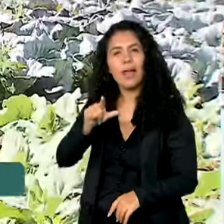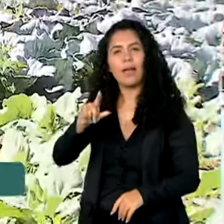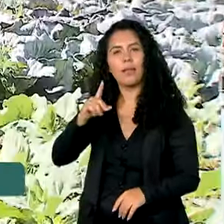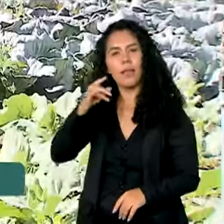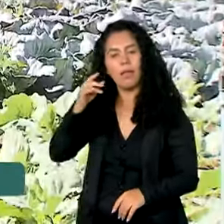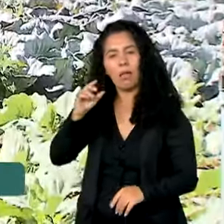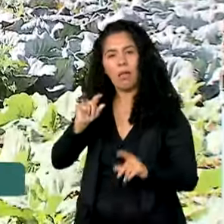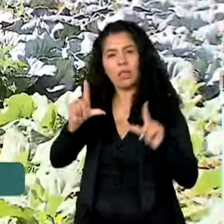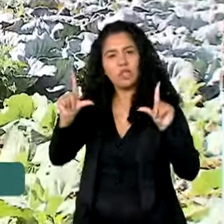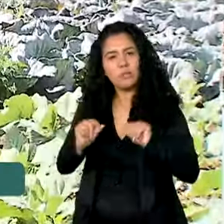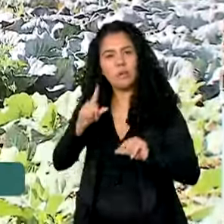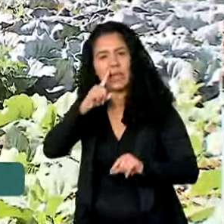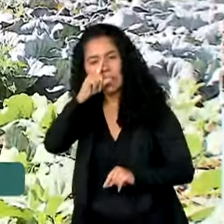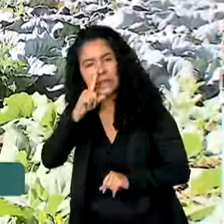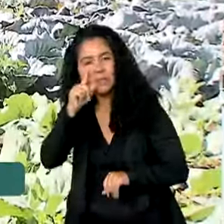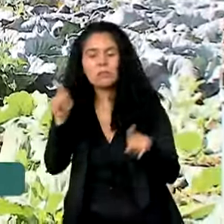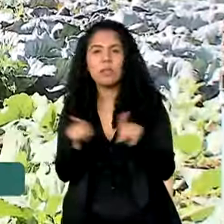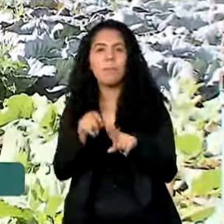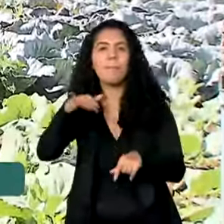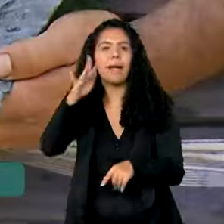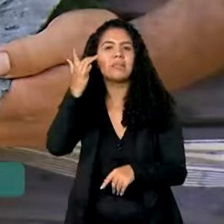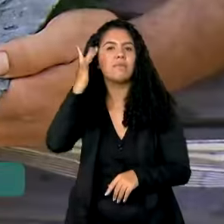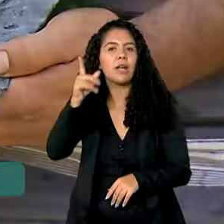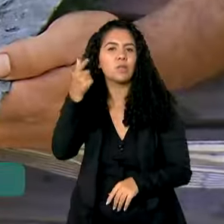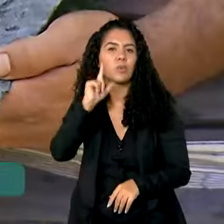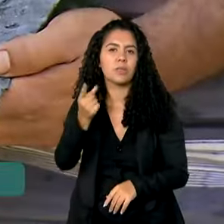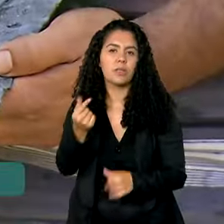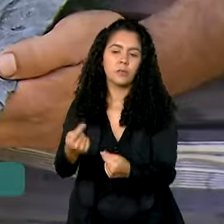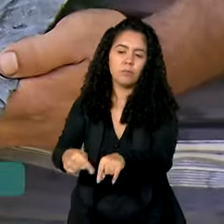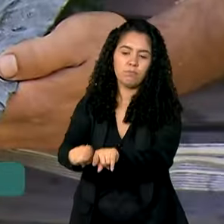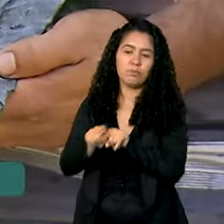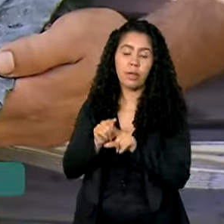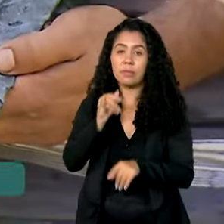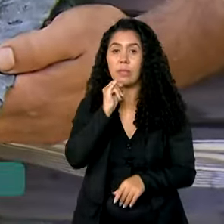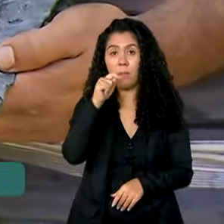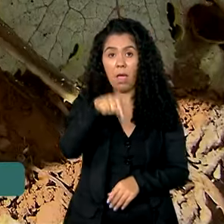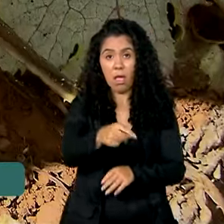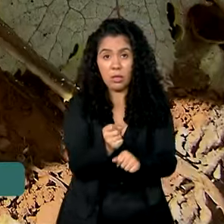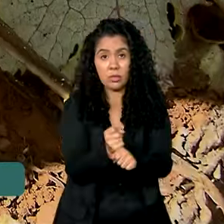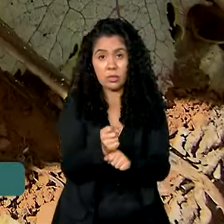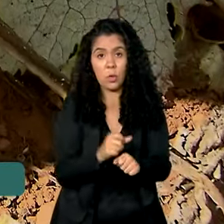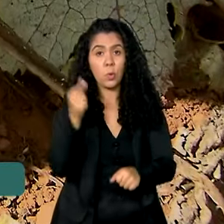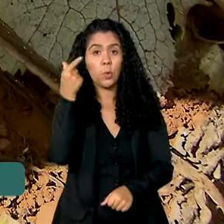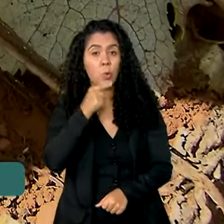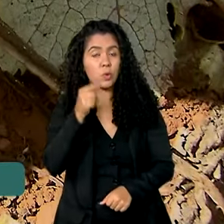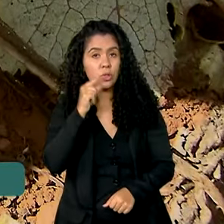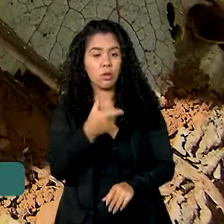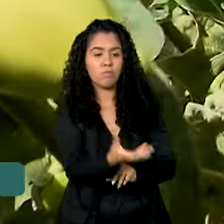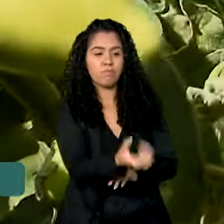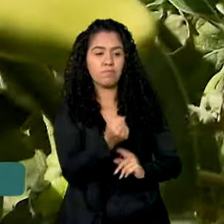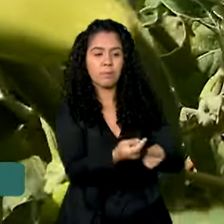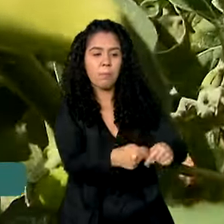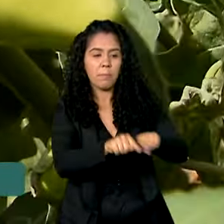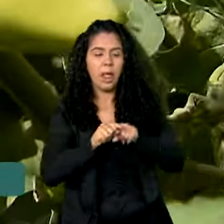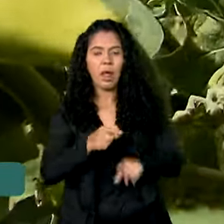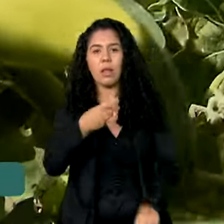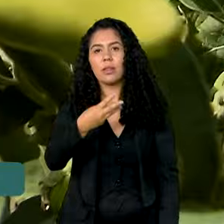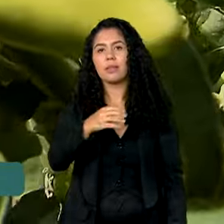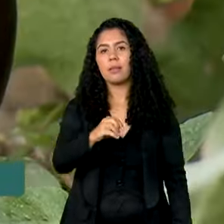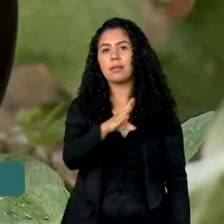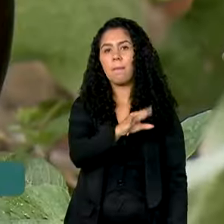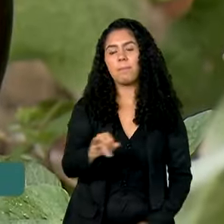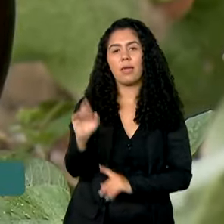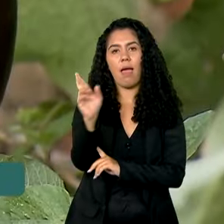crédito, especialmente para agricultores familiares, que só este ano acessaram quase 30 bilhões de reais nos quatro